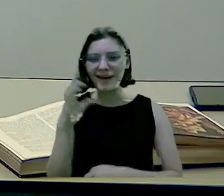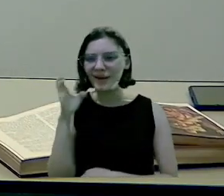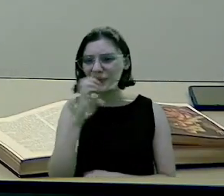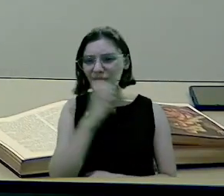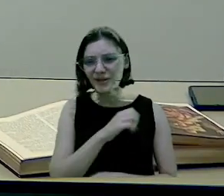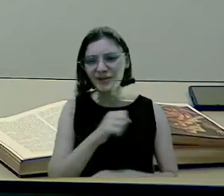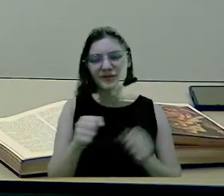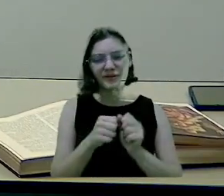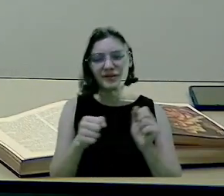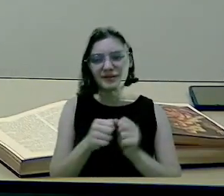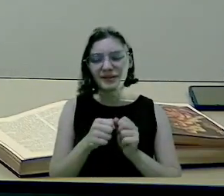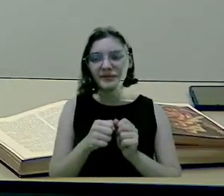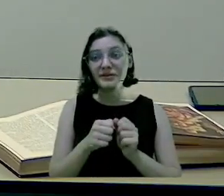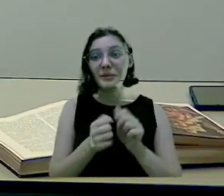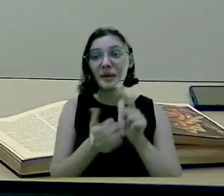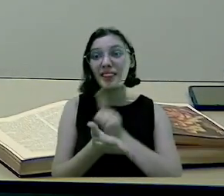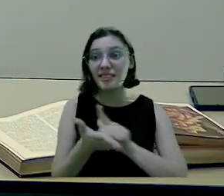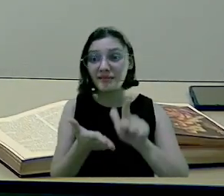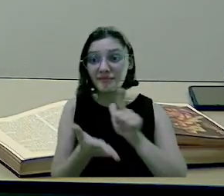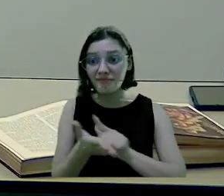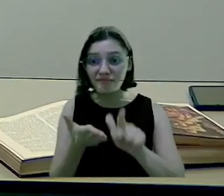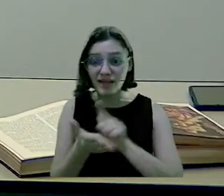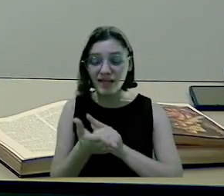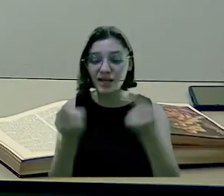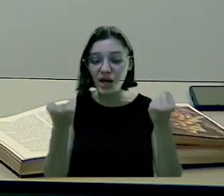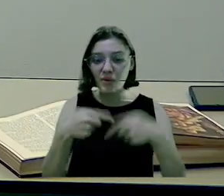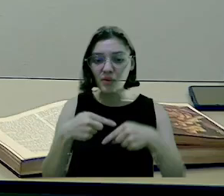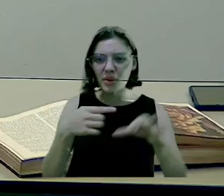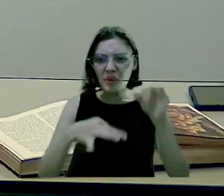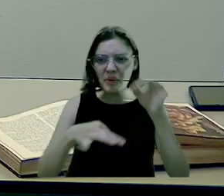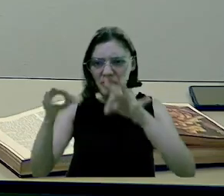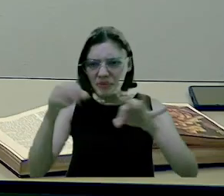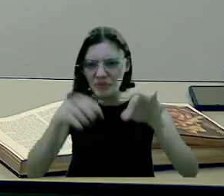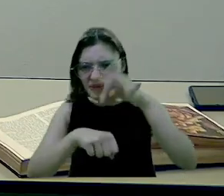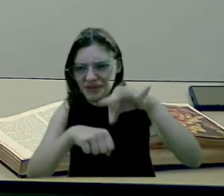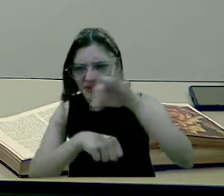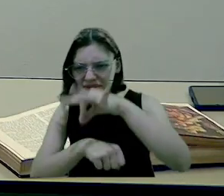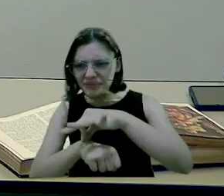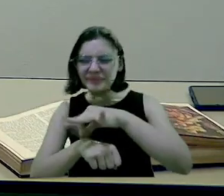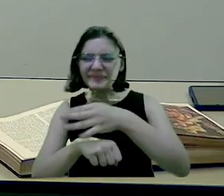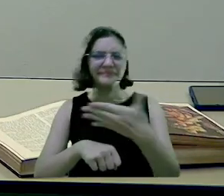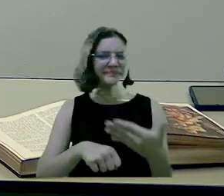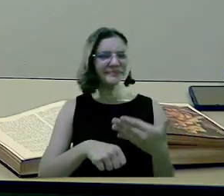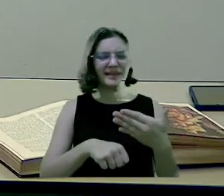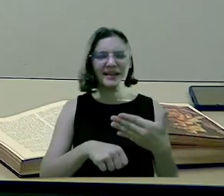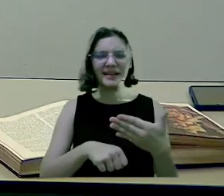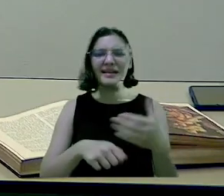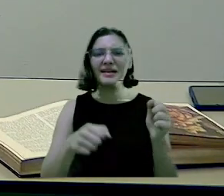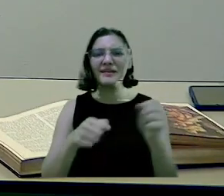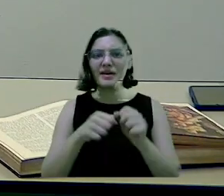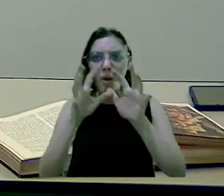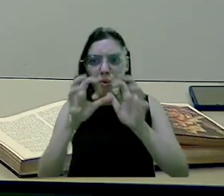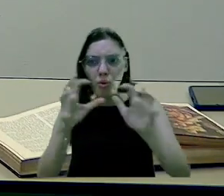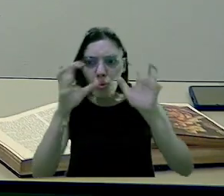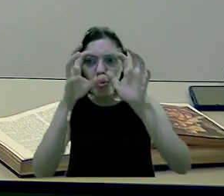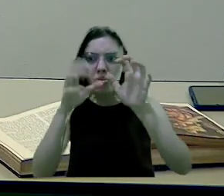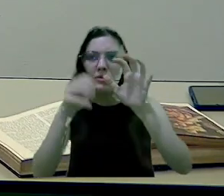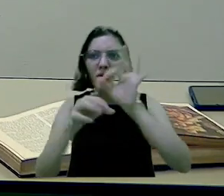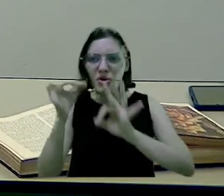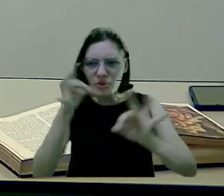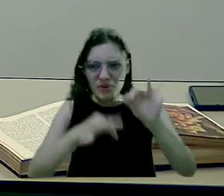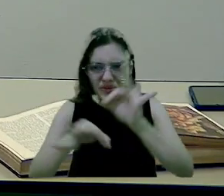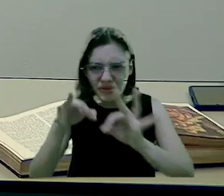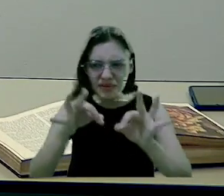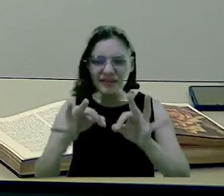que está precisando, urgente, fazer uma detetização, que está feio os mosquitos na cidade, está formando nuvem de